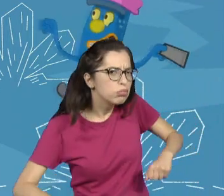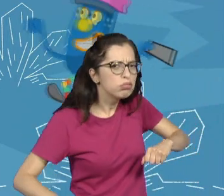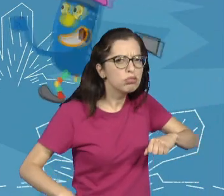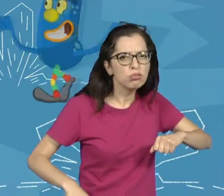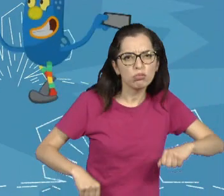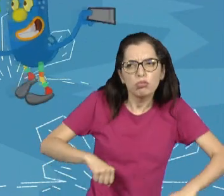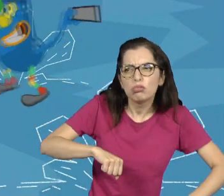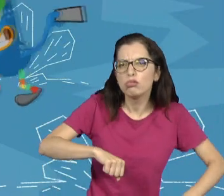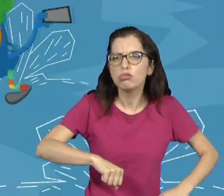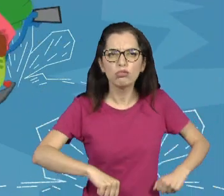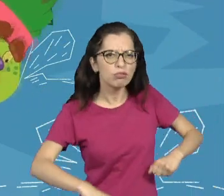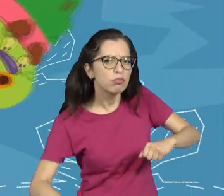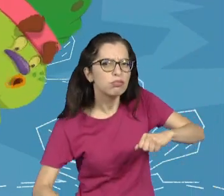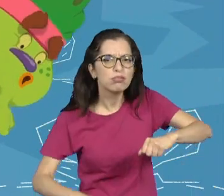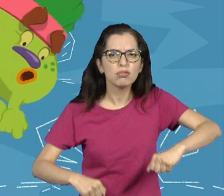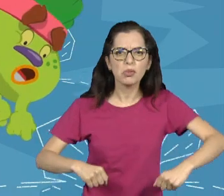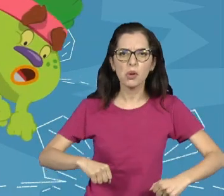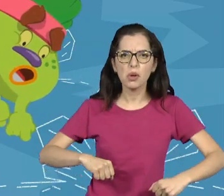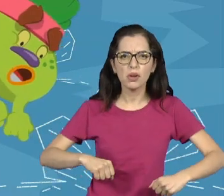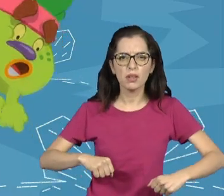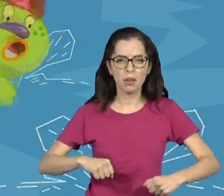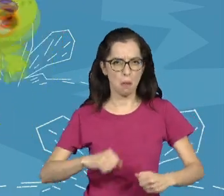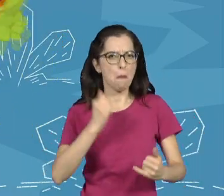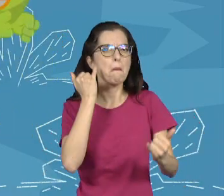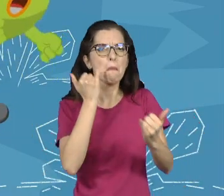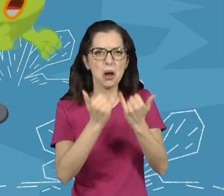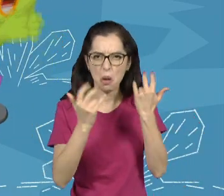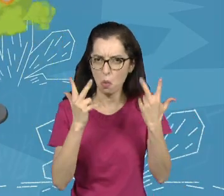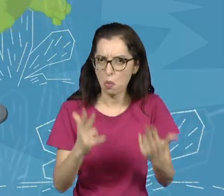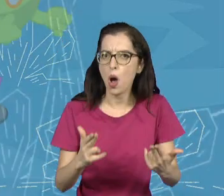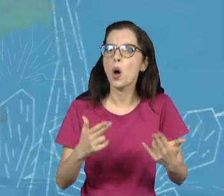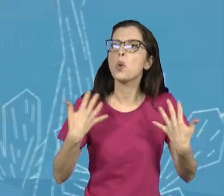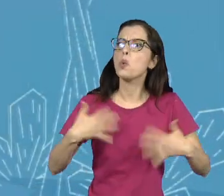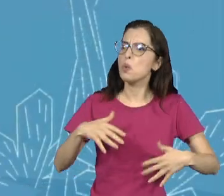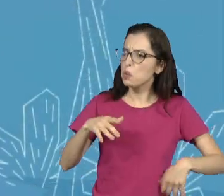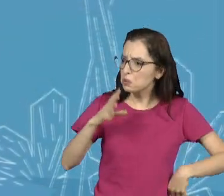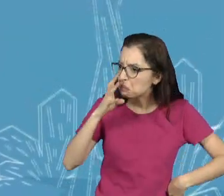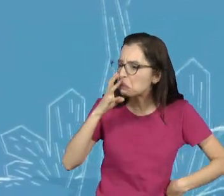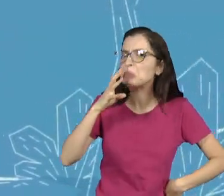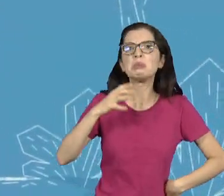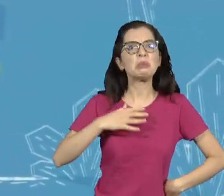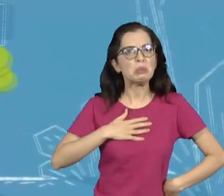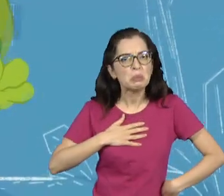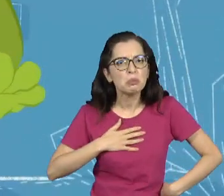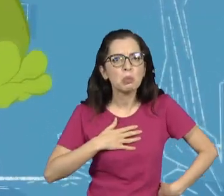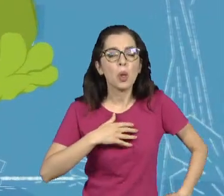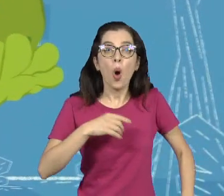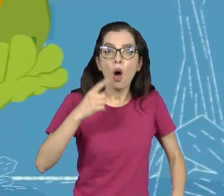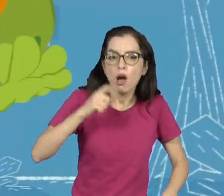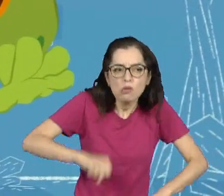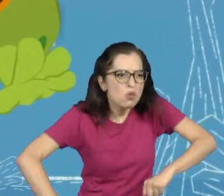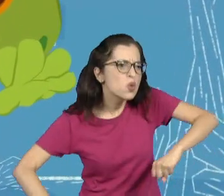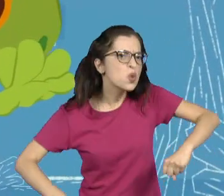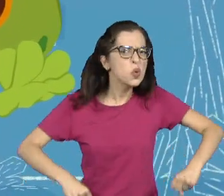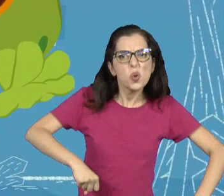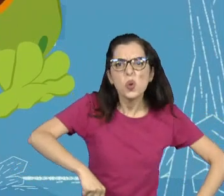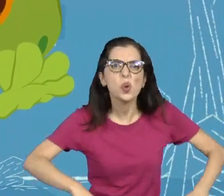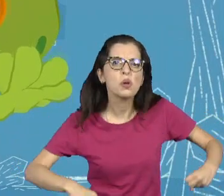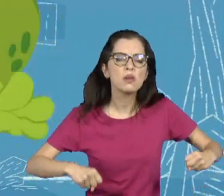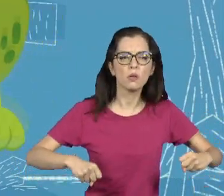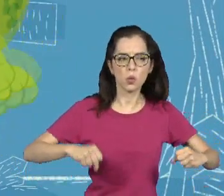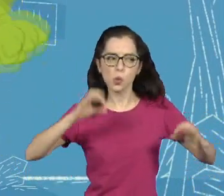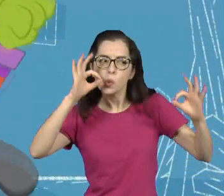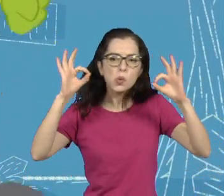É, até que vocês parecem mesmo dois orangotangos. Mas o que me dizem de orangotangos que mexem as cabeças feito